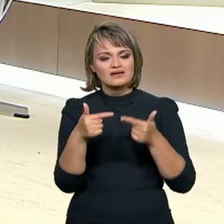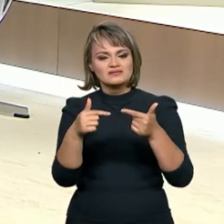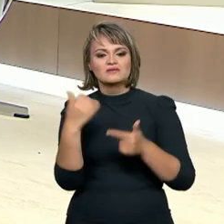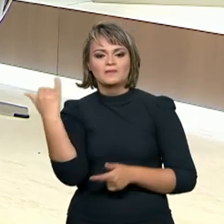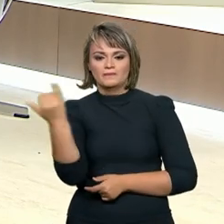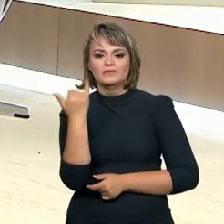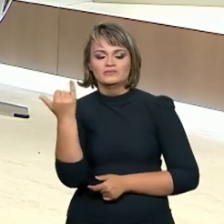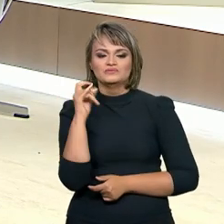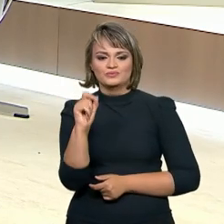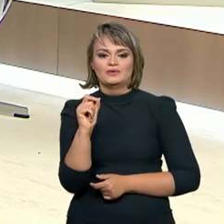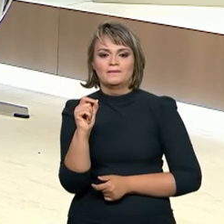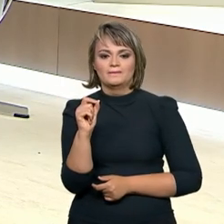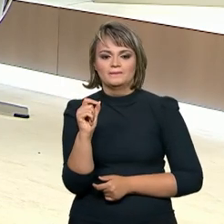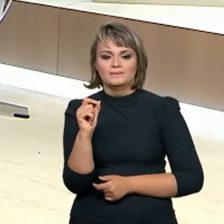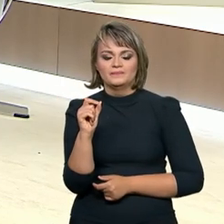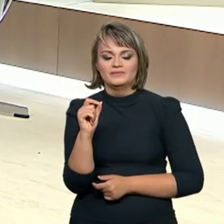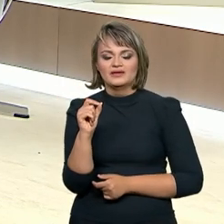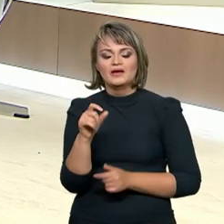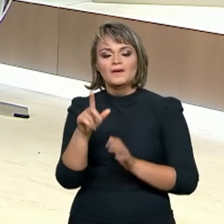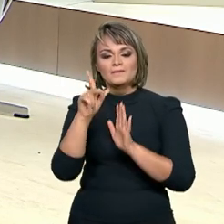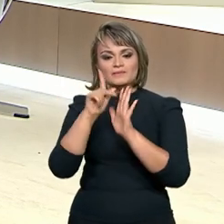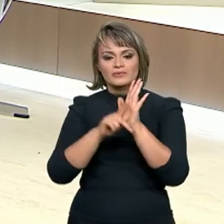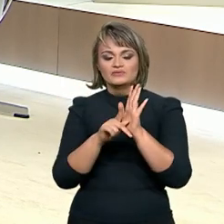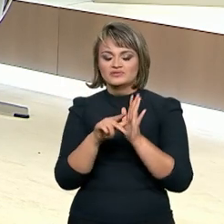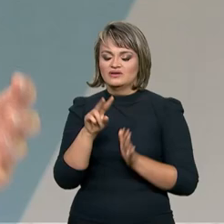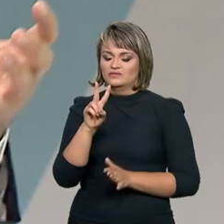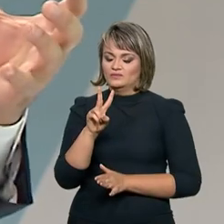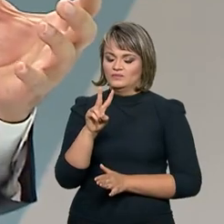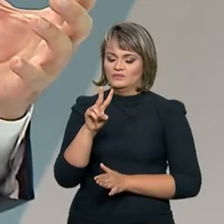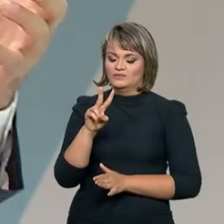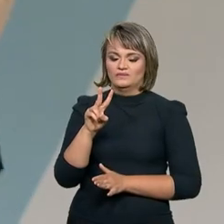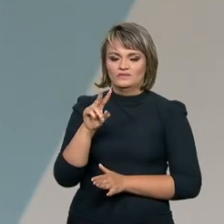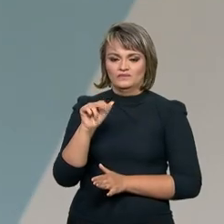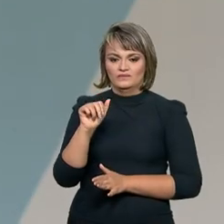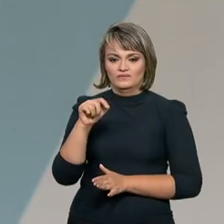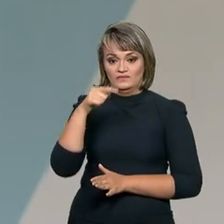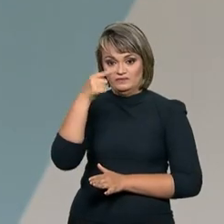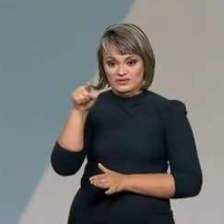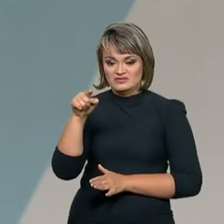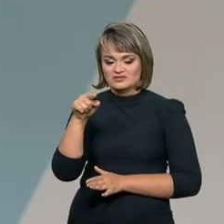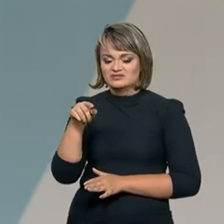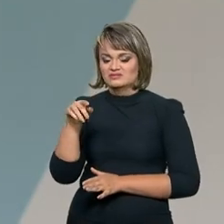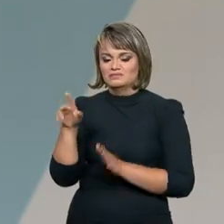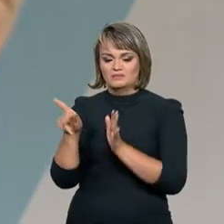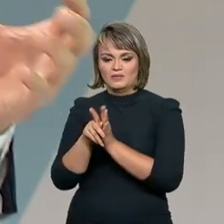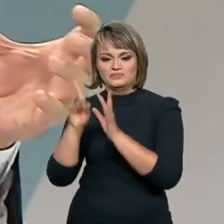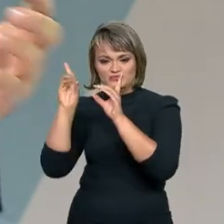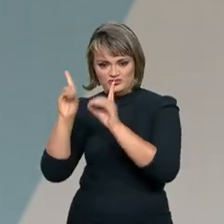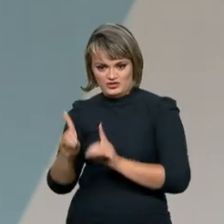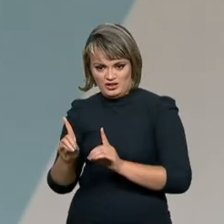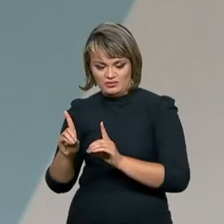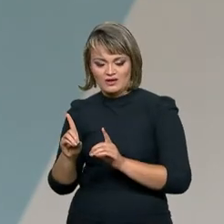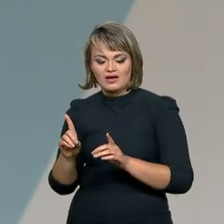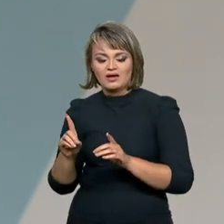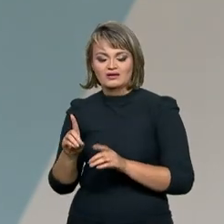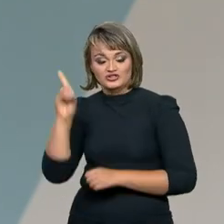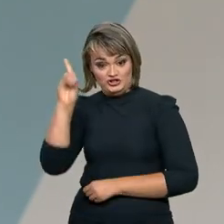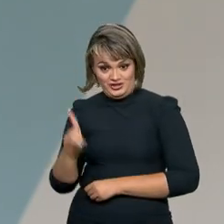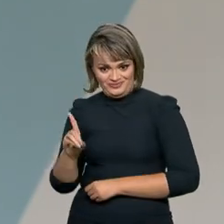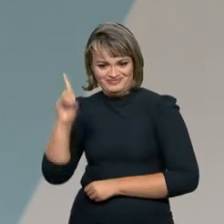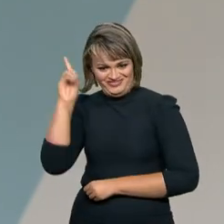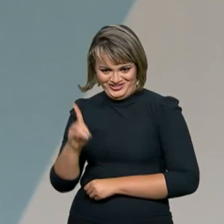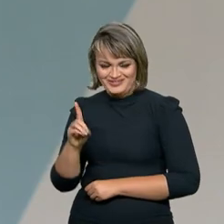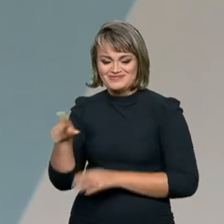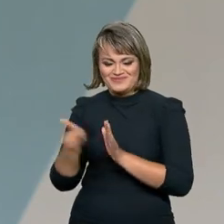Secretaria, que é o projeto Vans de Direitos, que é essa parceria entre a Secretaria e as Defensorias Públicas